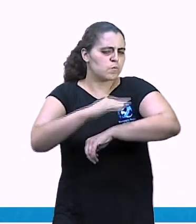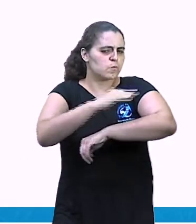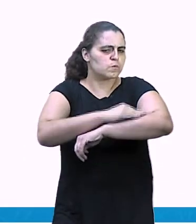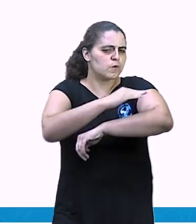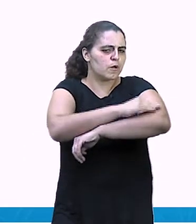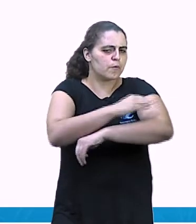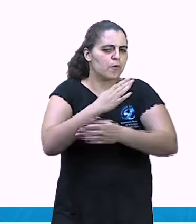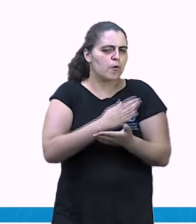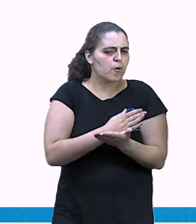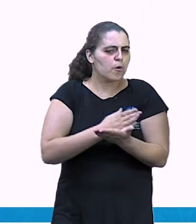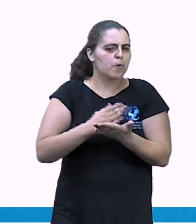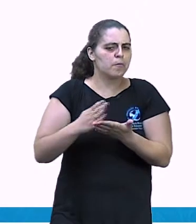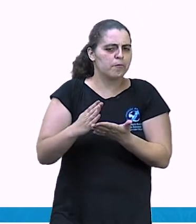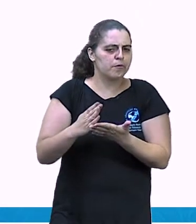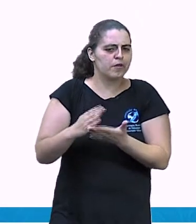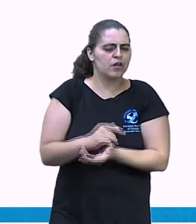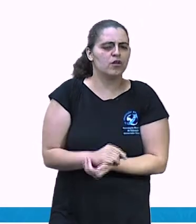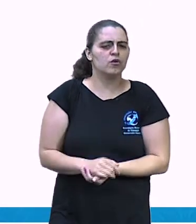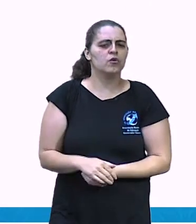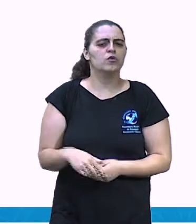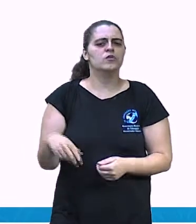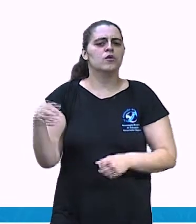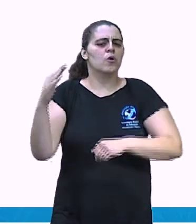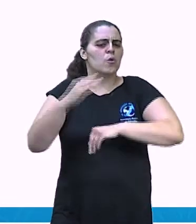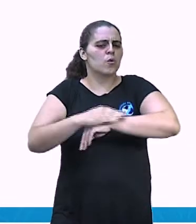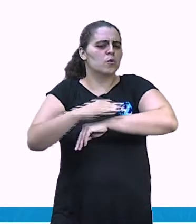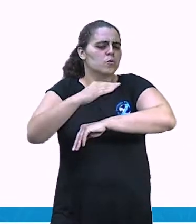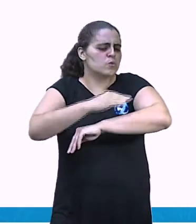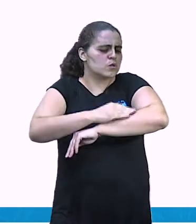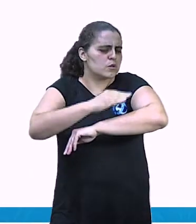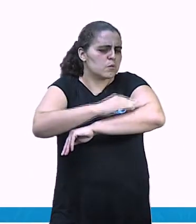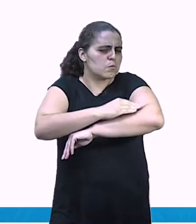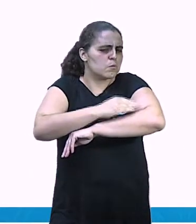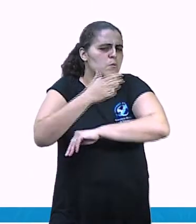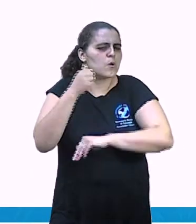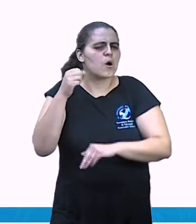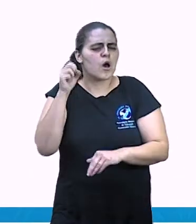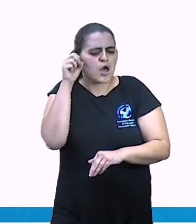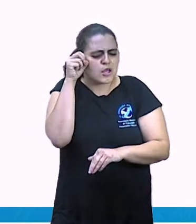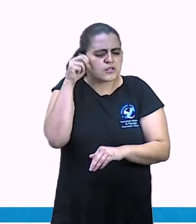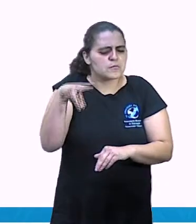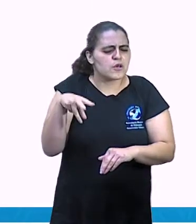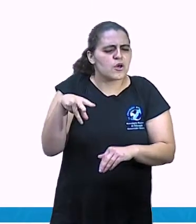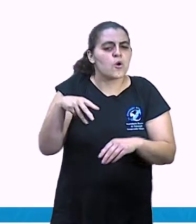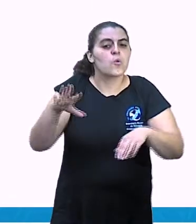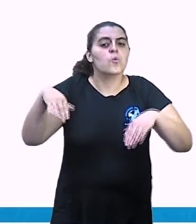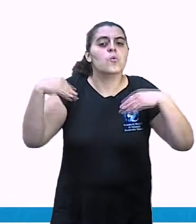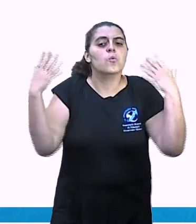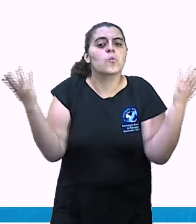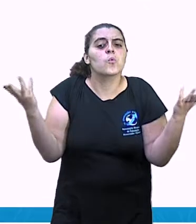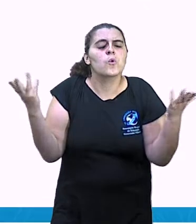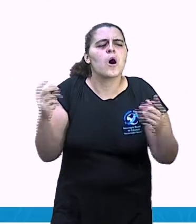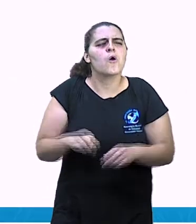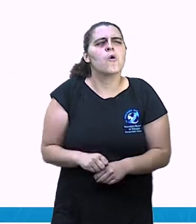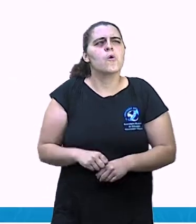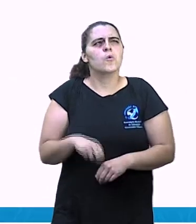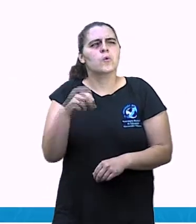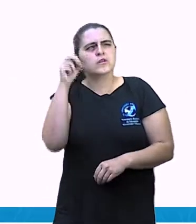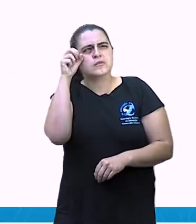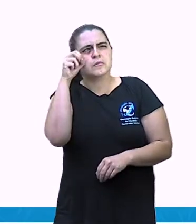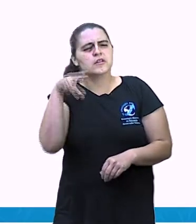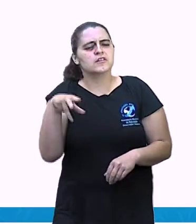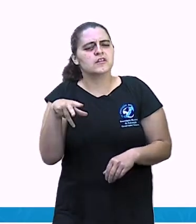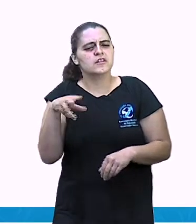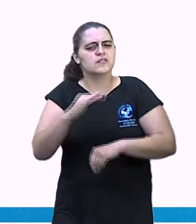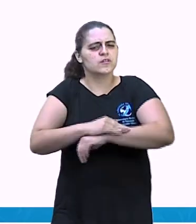O sapo é esperto. Qual foi a esperteza desse